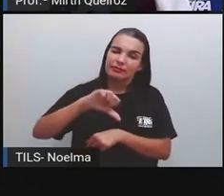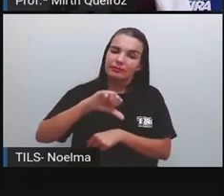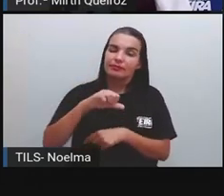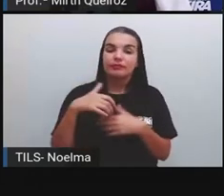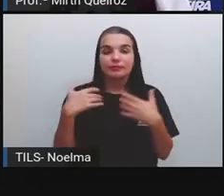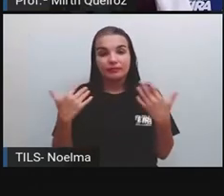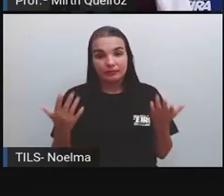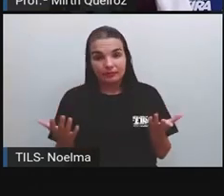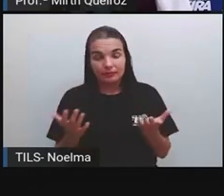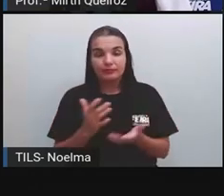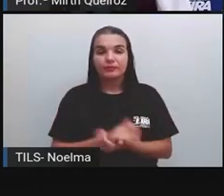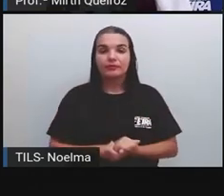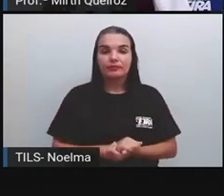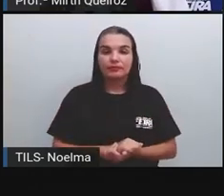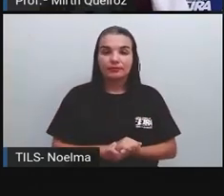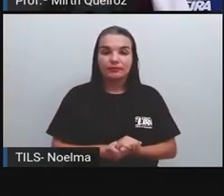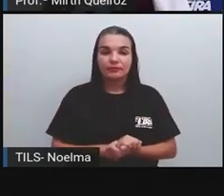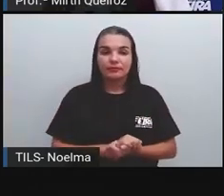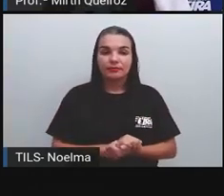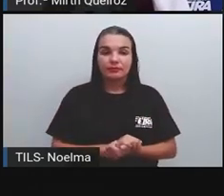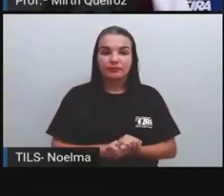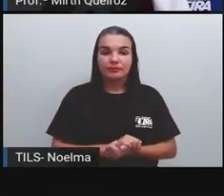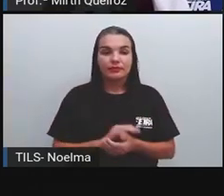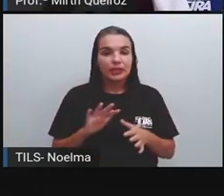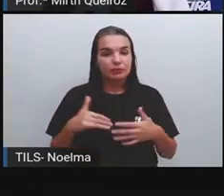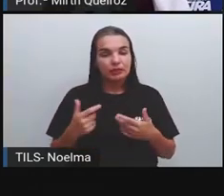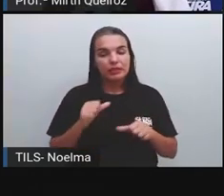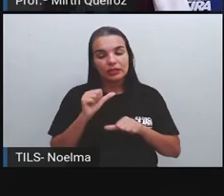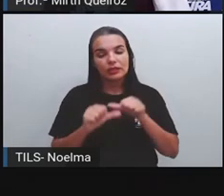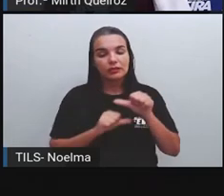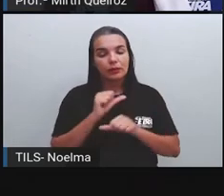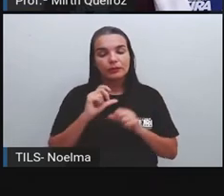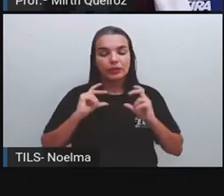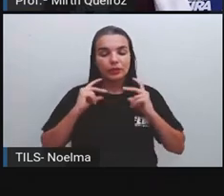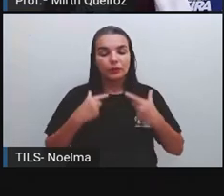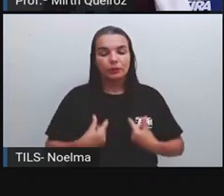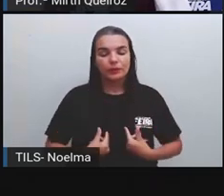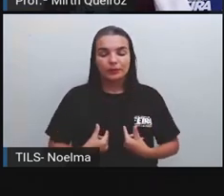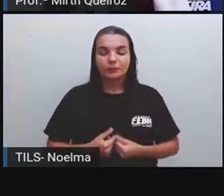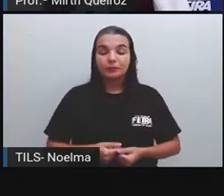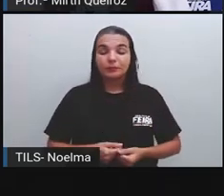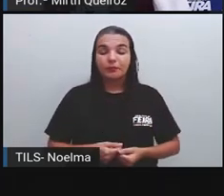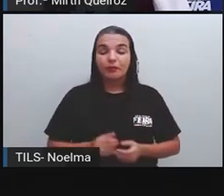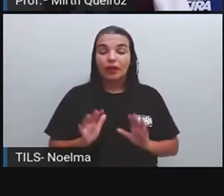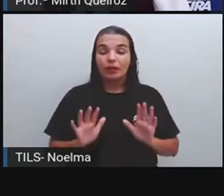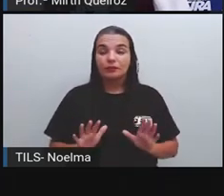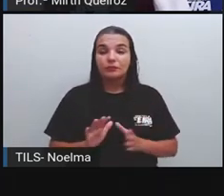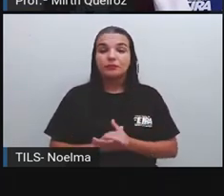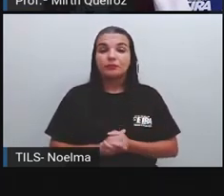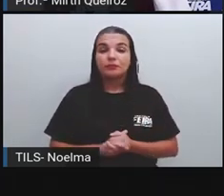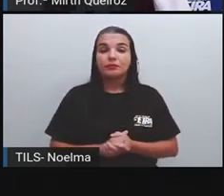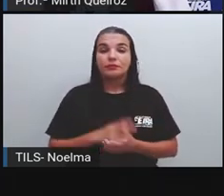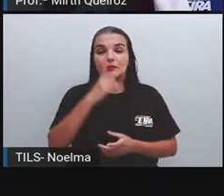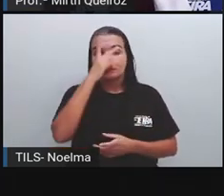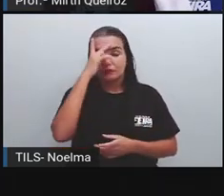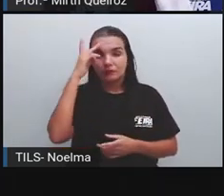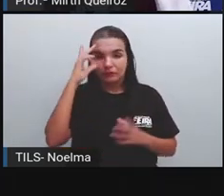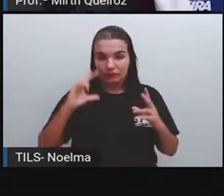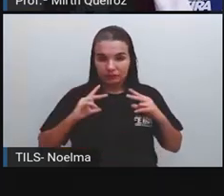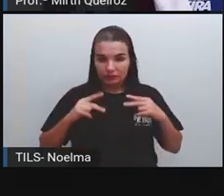negativo, resultante aí dessas transformações. Os seres humanos modificam as paisagens